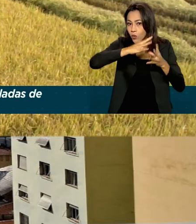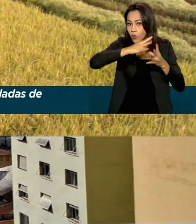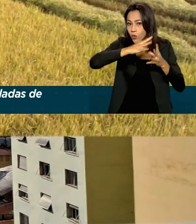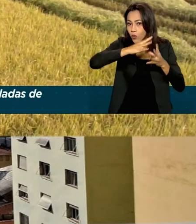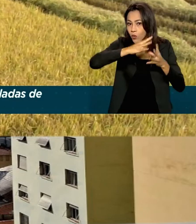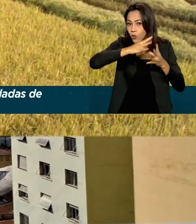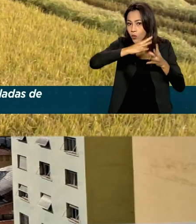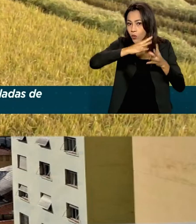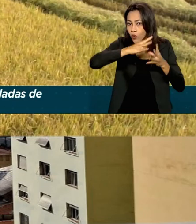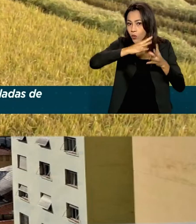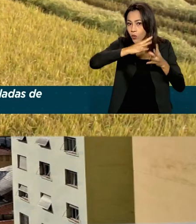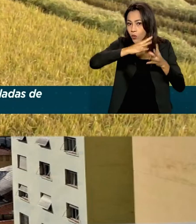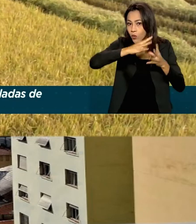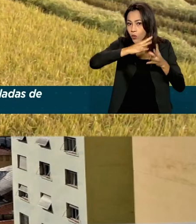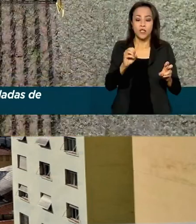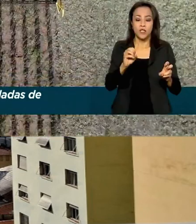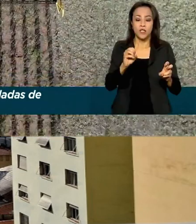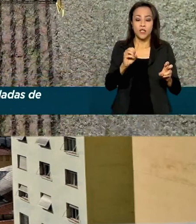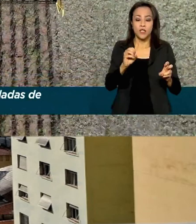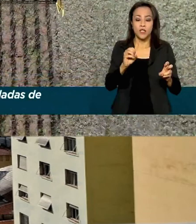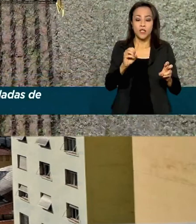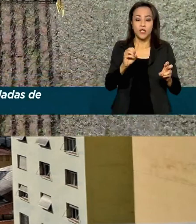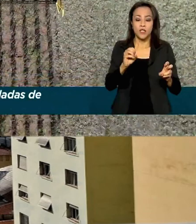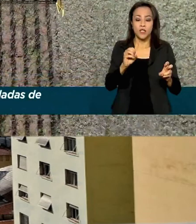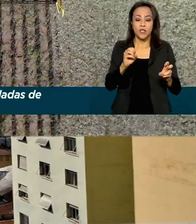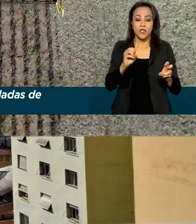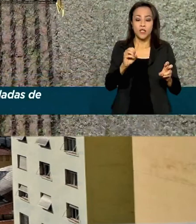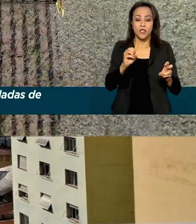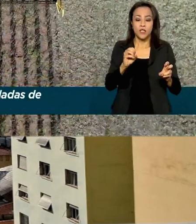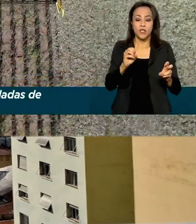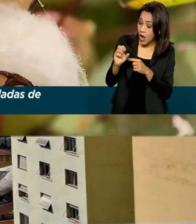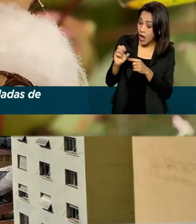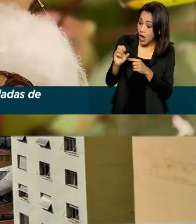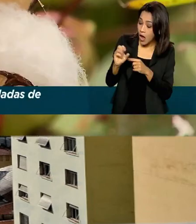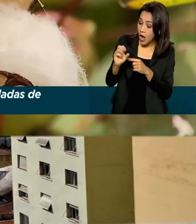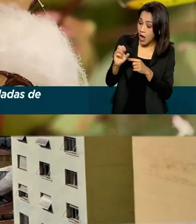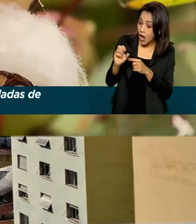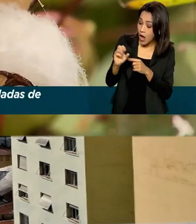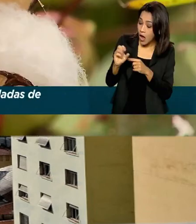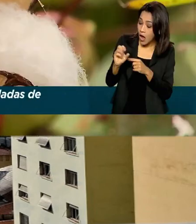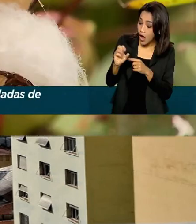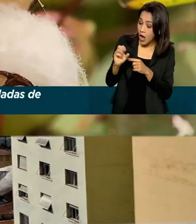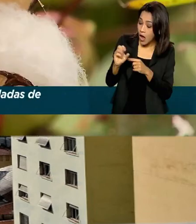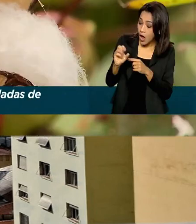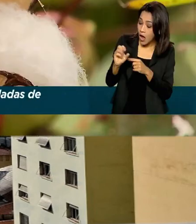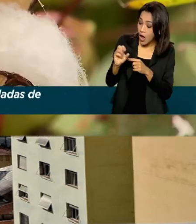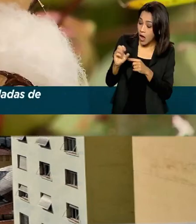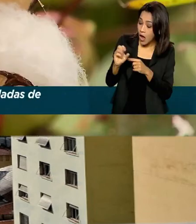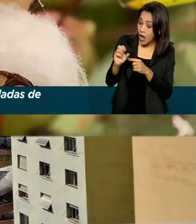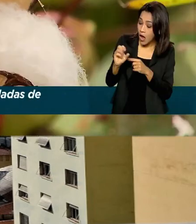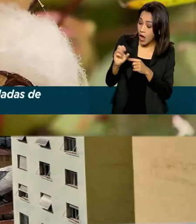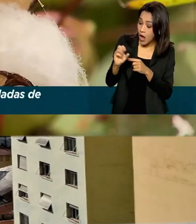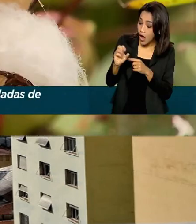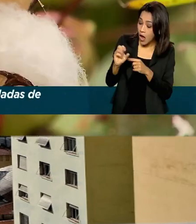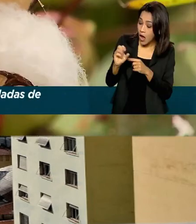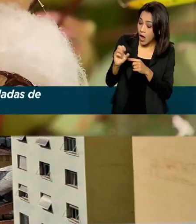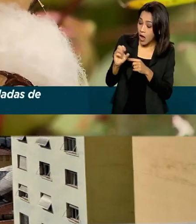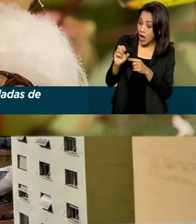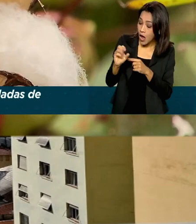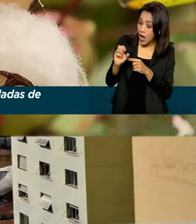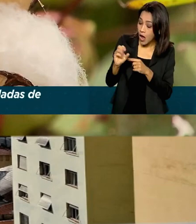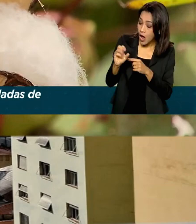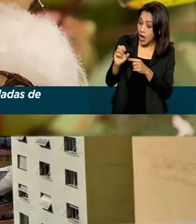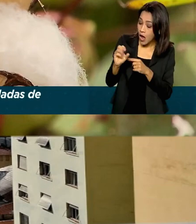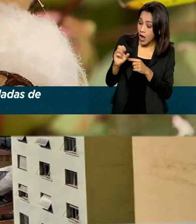de toneladas. É uma projeção da Companhia Nacional de Abastecimento. O repórter Glauco de Queiroz mostra-nos